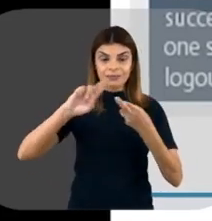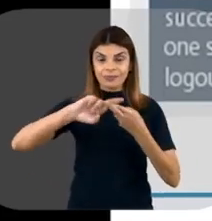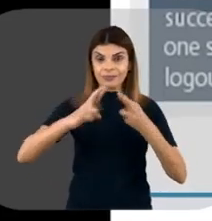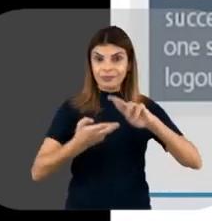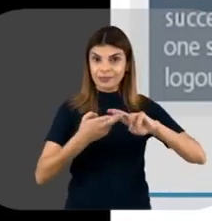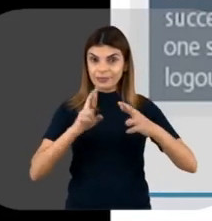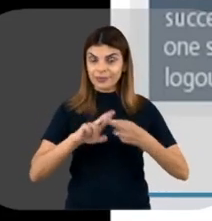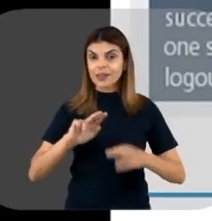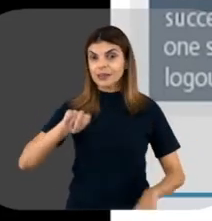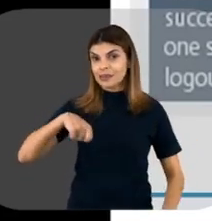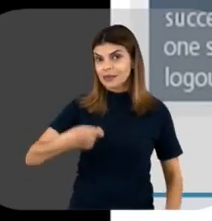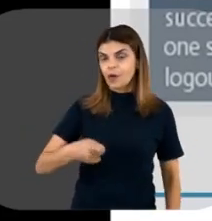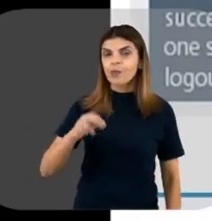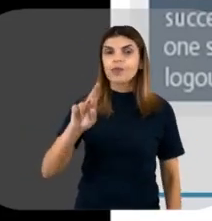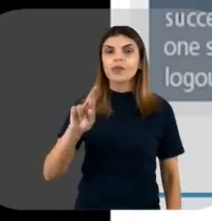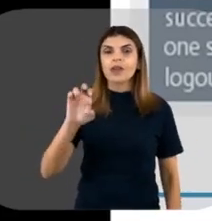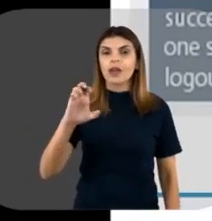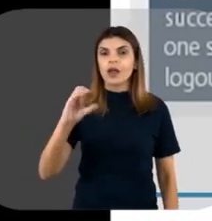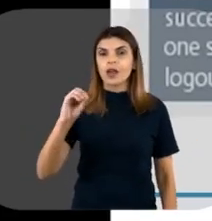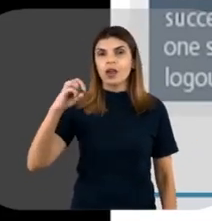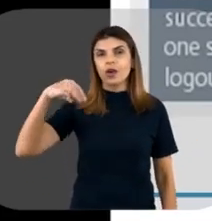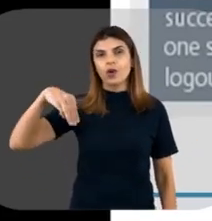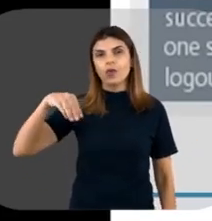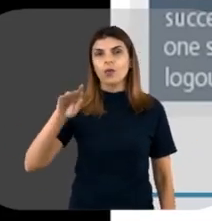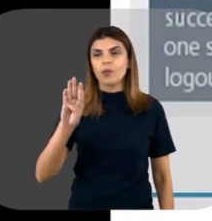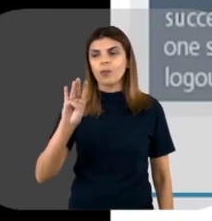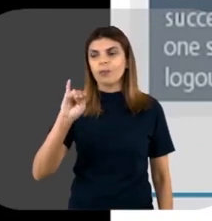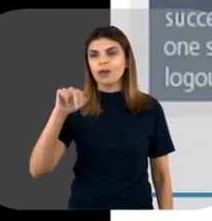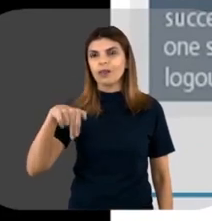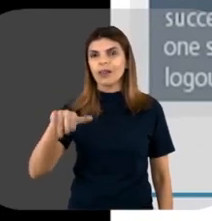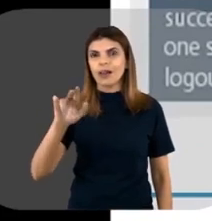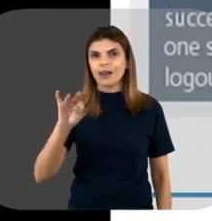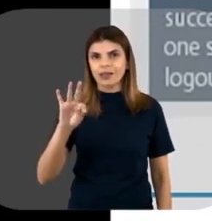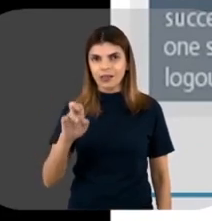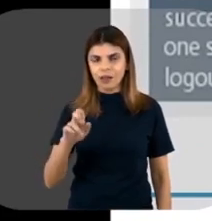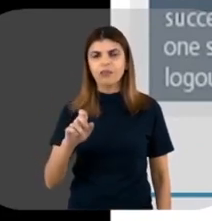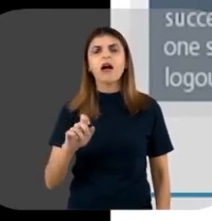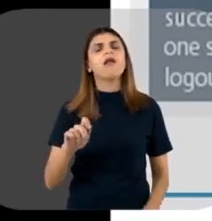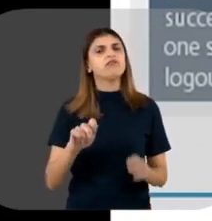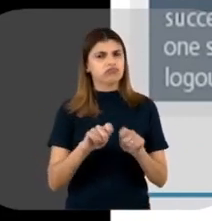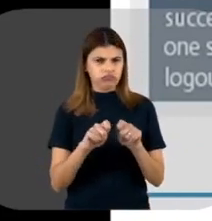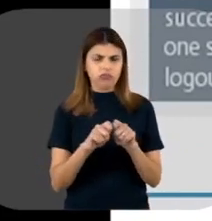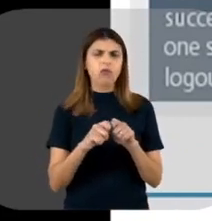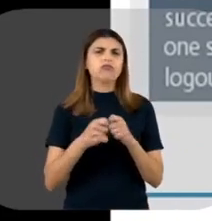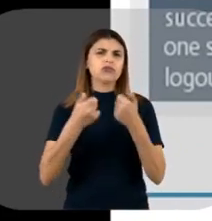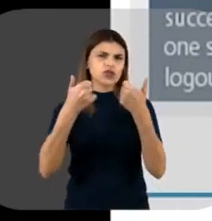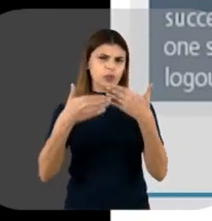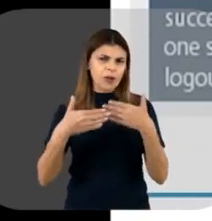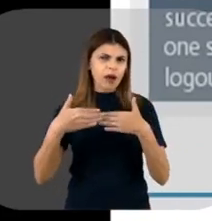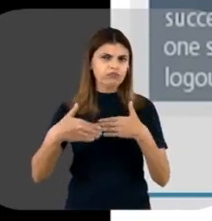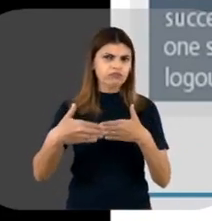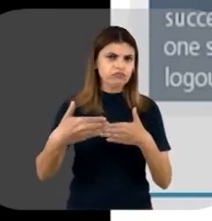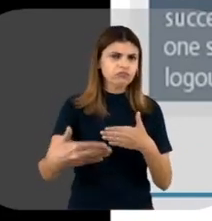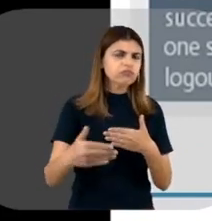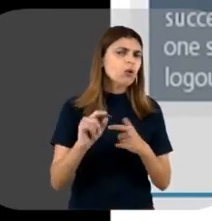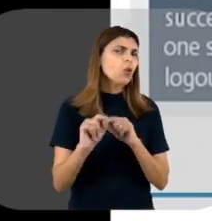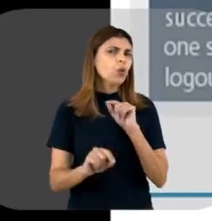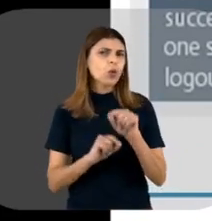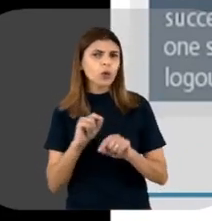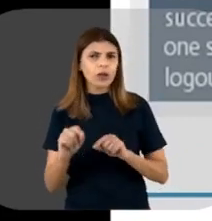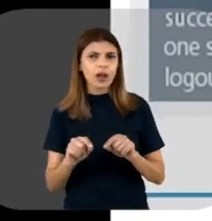nisso, né? Então, como a gente pode ver aqui, um gene, ele é inserido num plasmide, que eu vou falar mais à frente o que é exatamente,